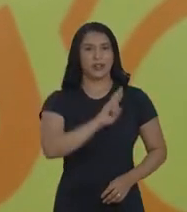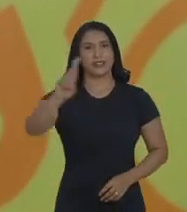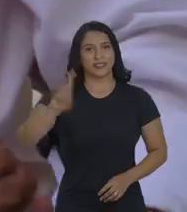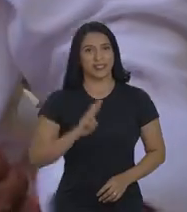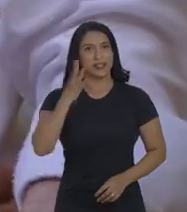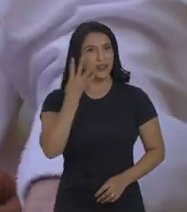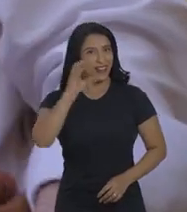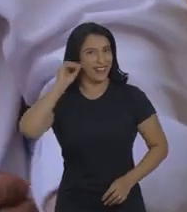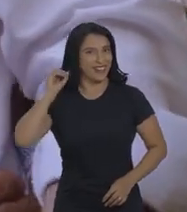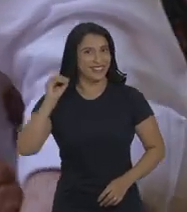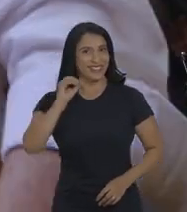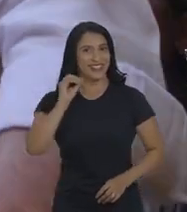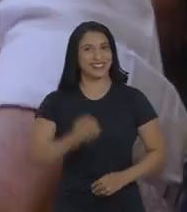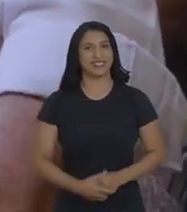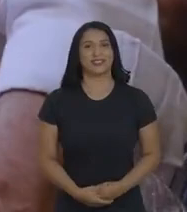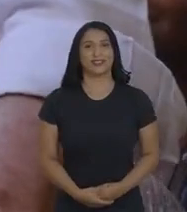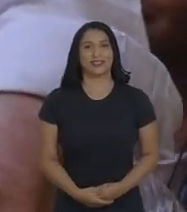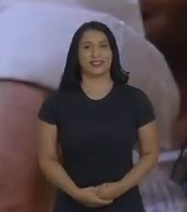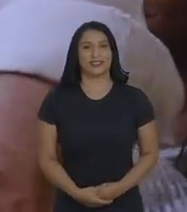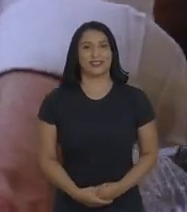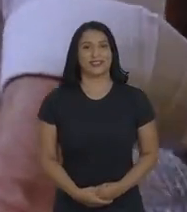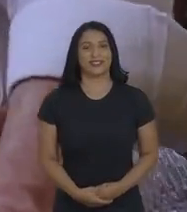Segura, Rodrigo Hollenbeck, 40!